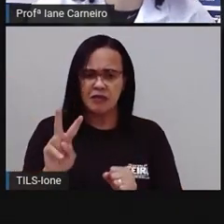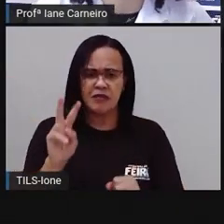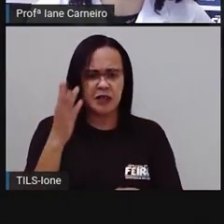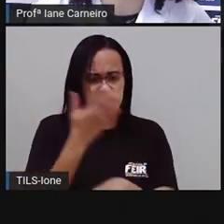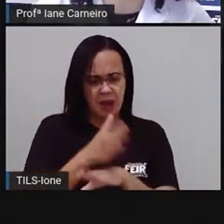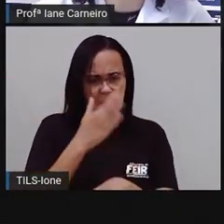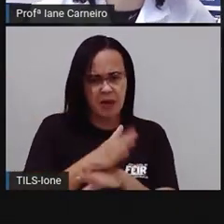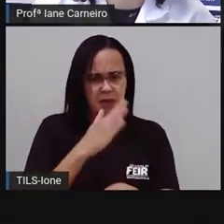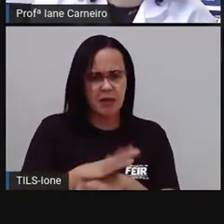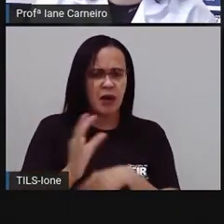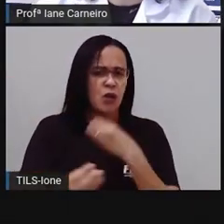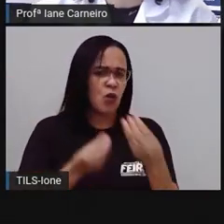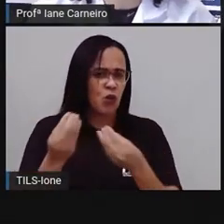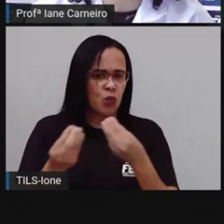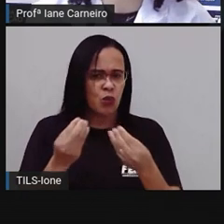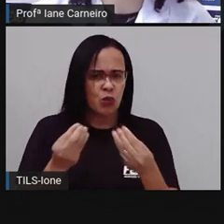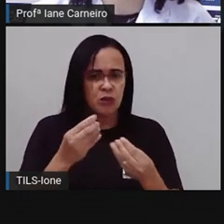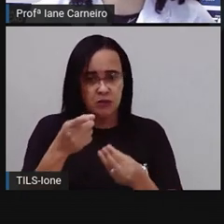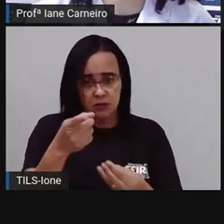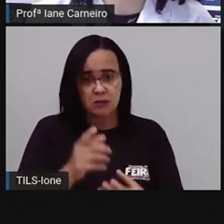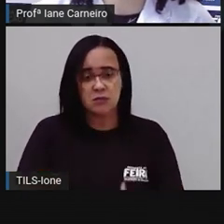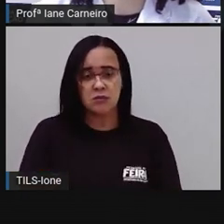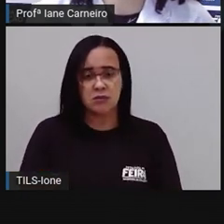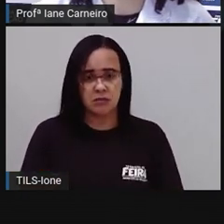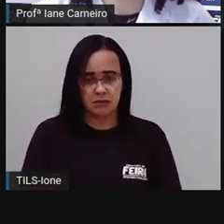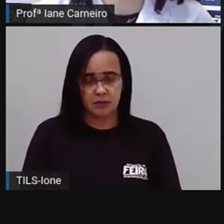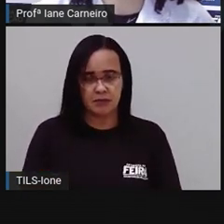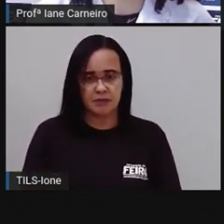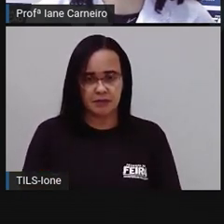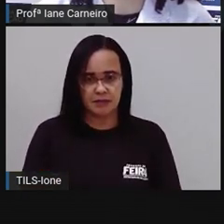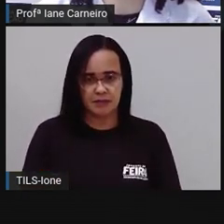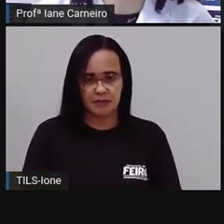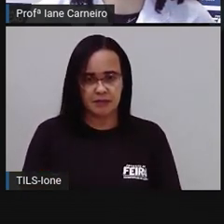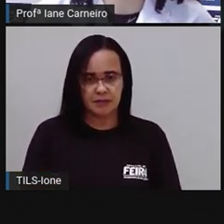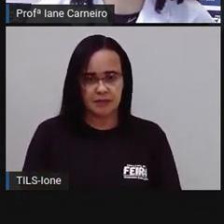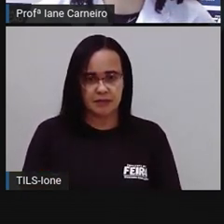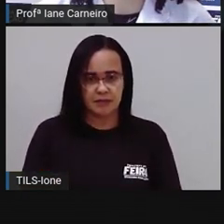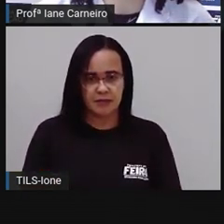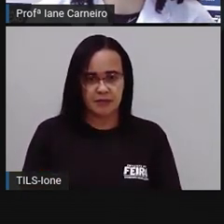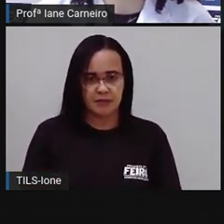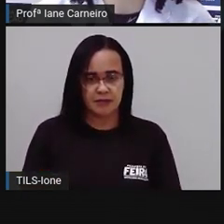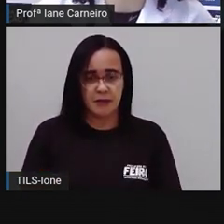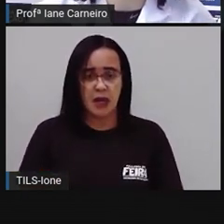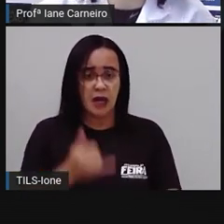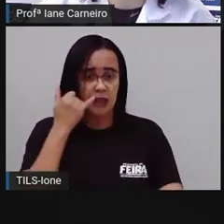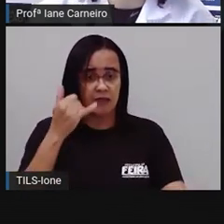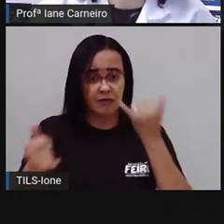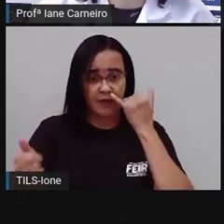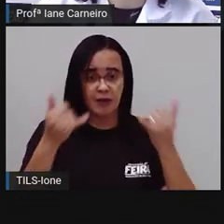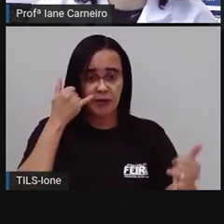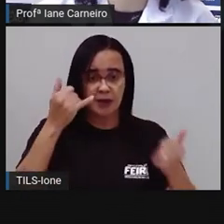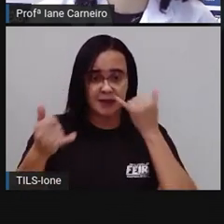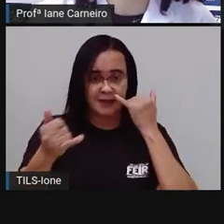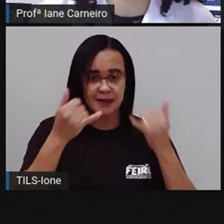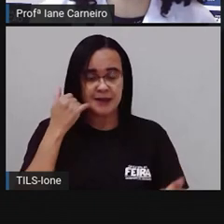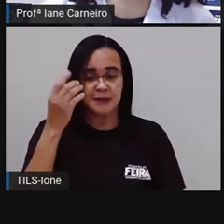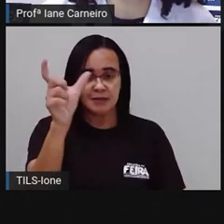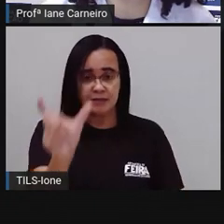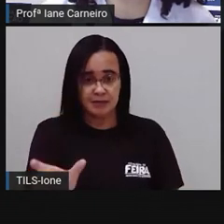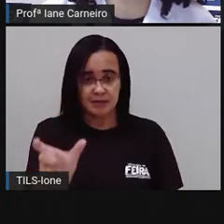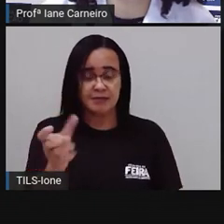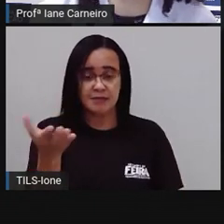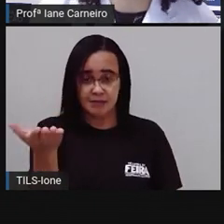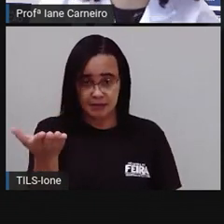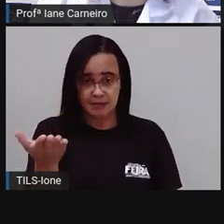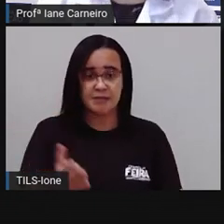conhecimento, tá bom? Então, aqui a Pró colocou, trouxe, ó, pra vocês, a informação, ó, do que a Pró tava falando. Então, um